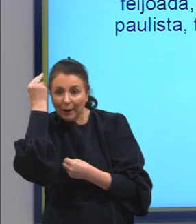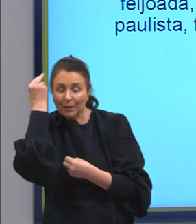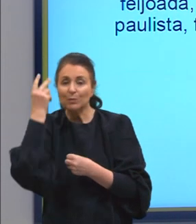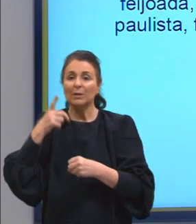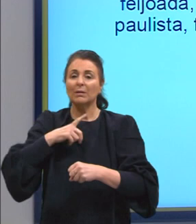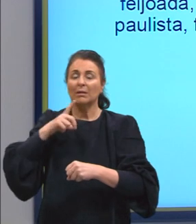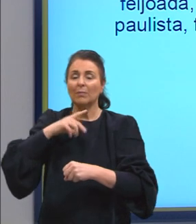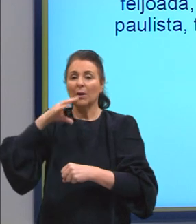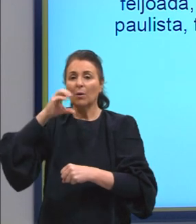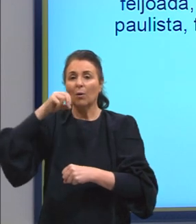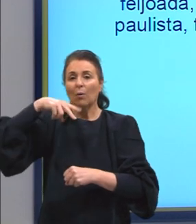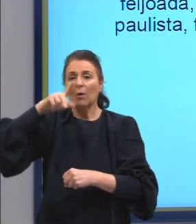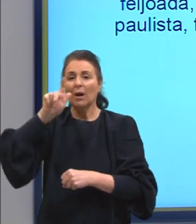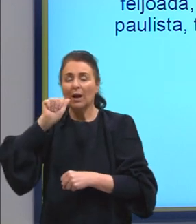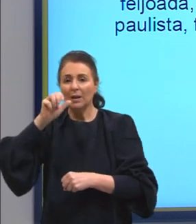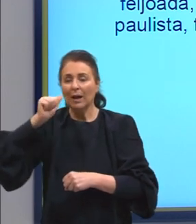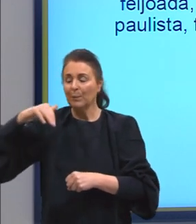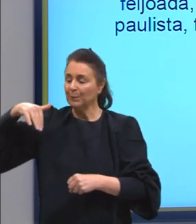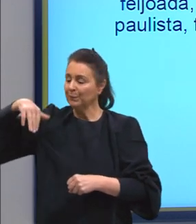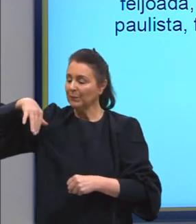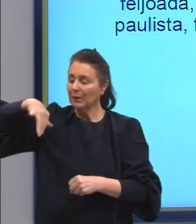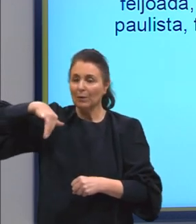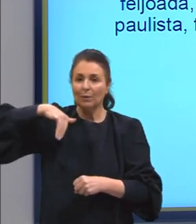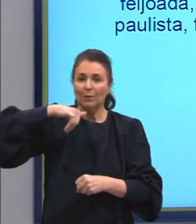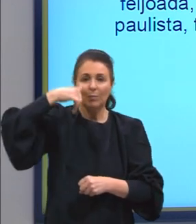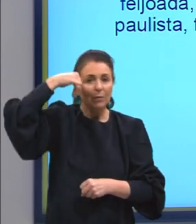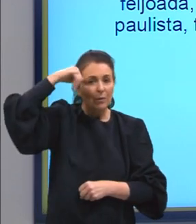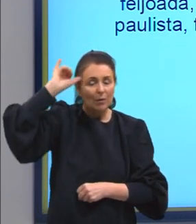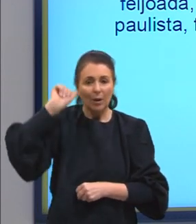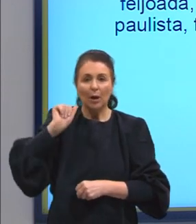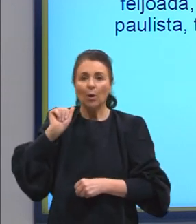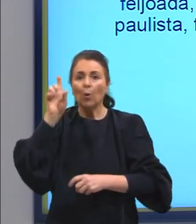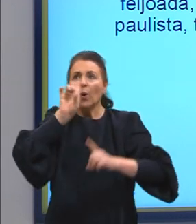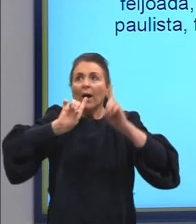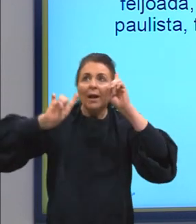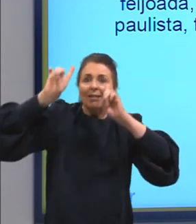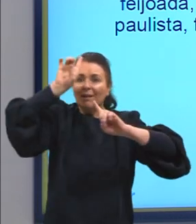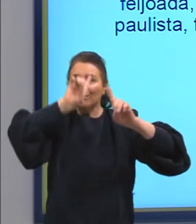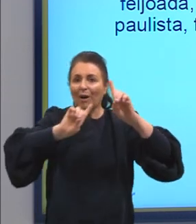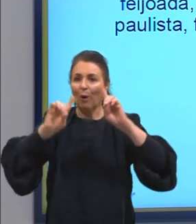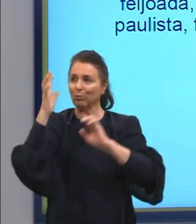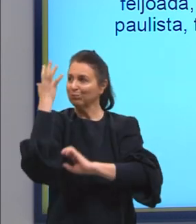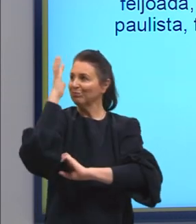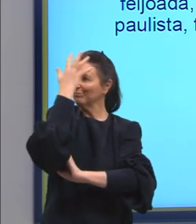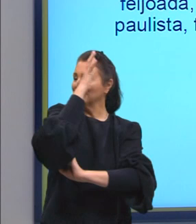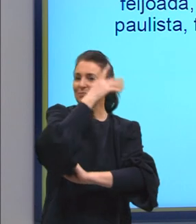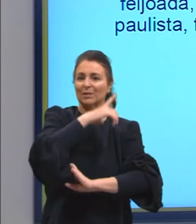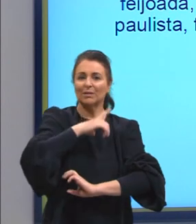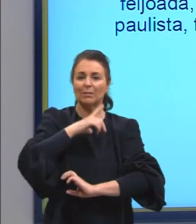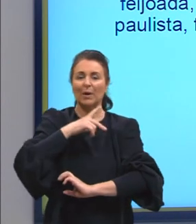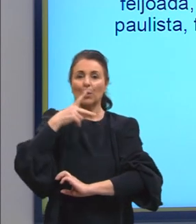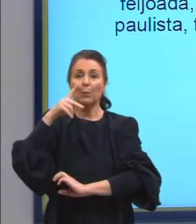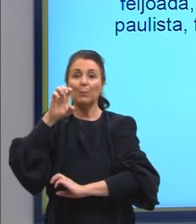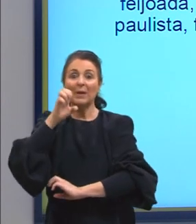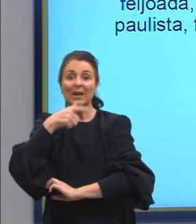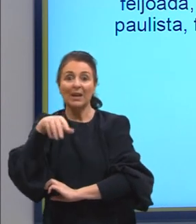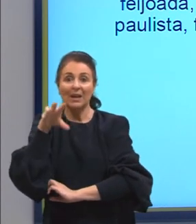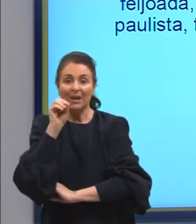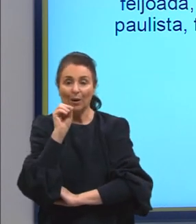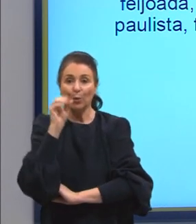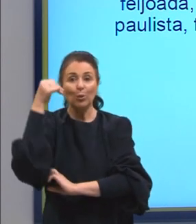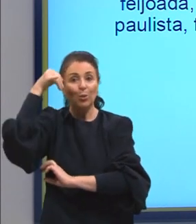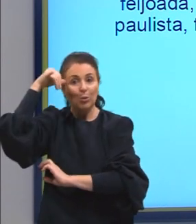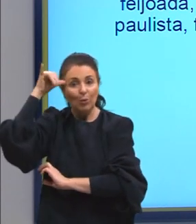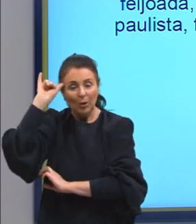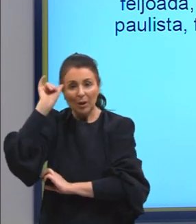Cavalhadas, Bumba, meu boi, o Carnaval na região sudeste, Peão de Boiadeiro, Dança de Velhos,